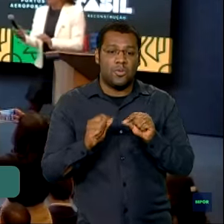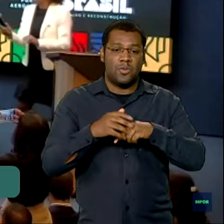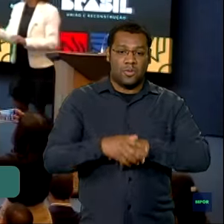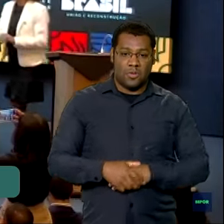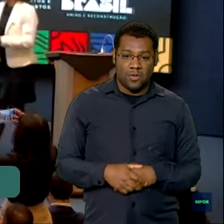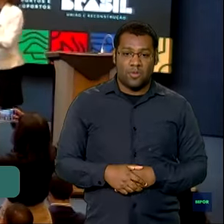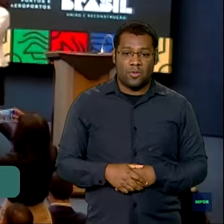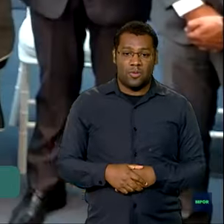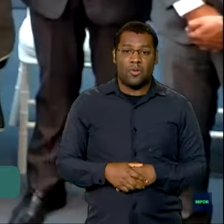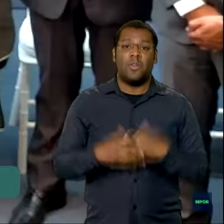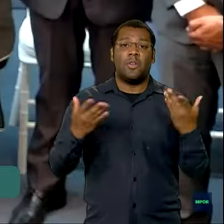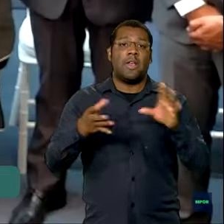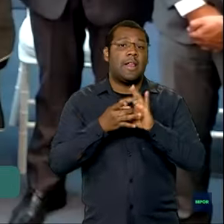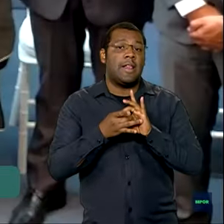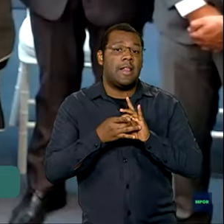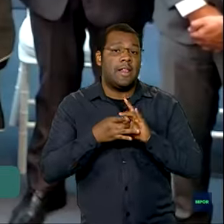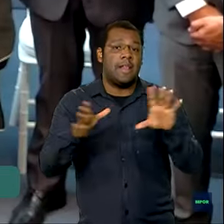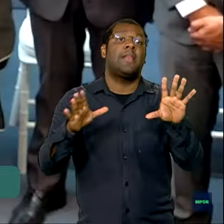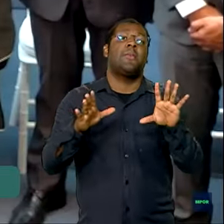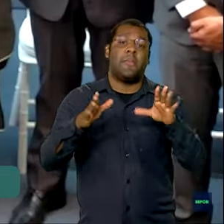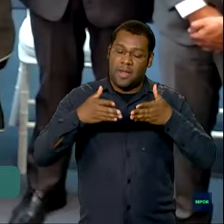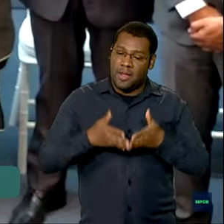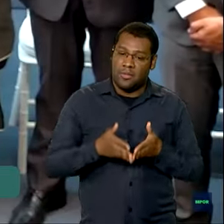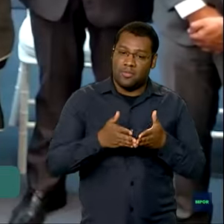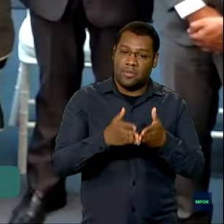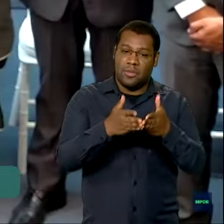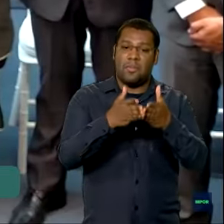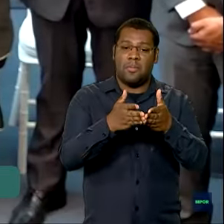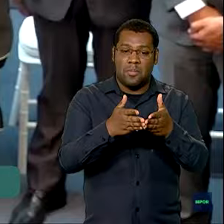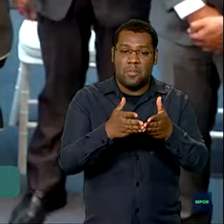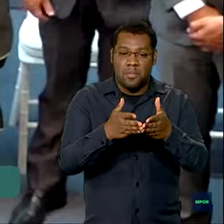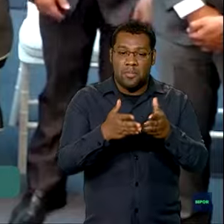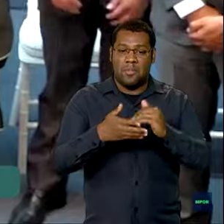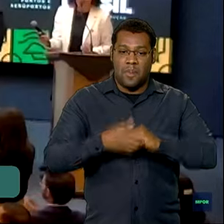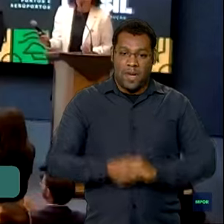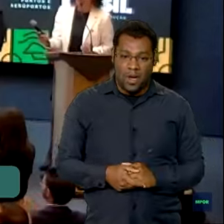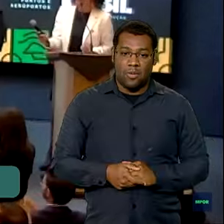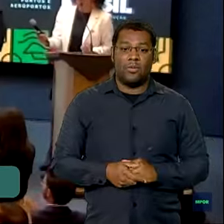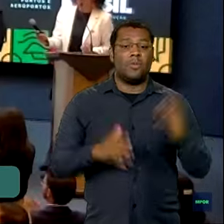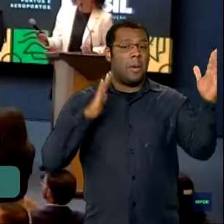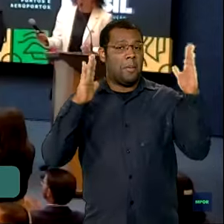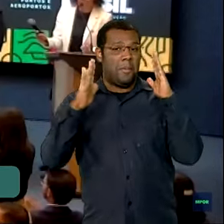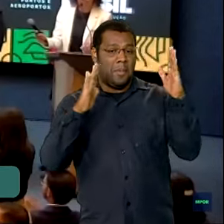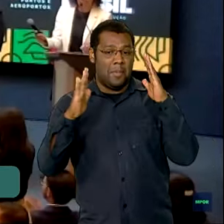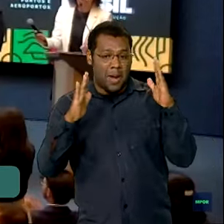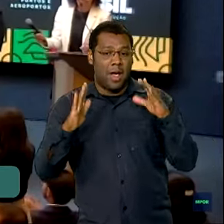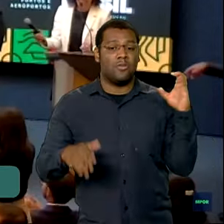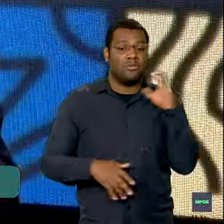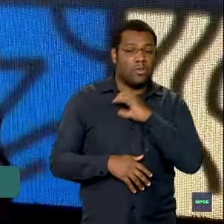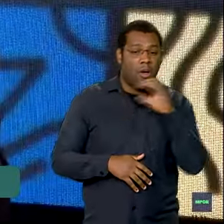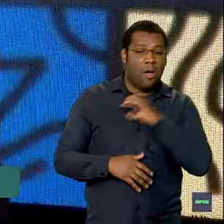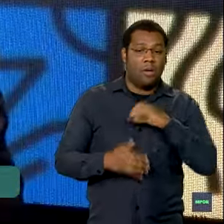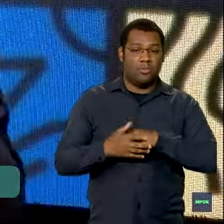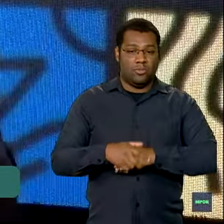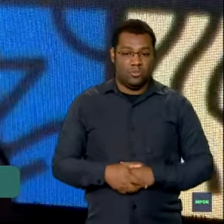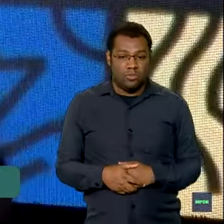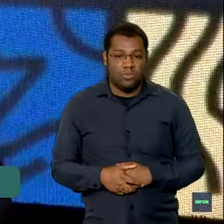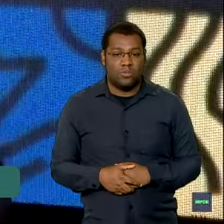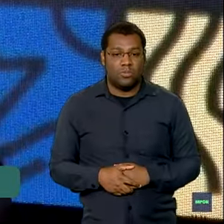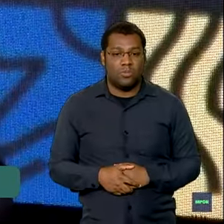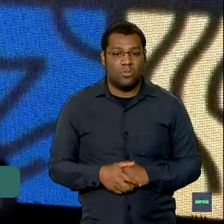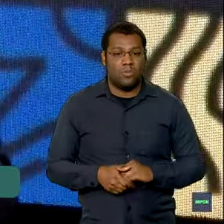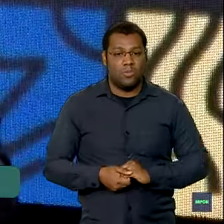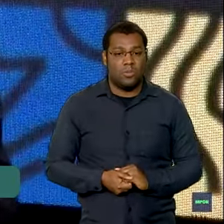de autorização de terminais de uso privado, a partir da redução do tempo de tramitação processual. A grande